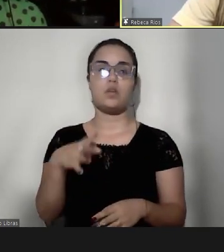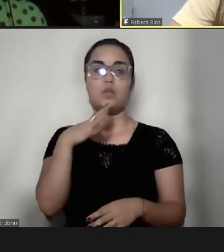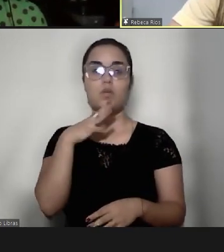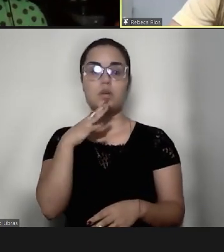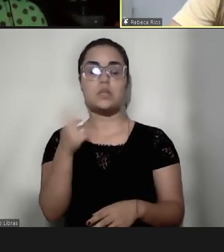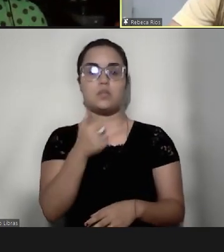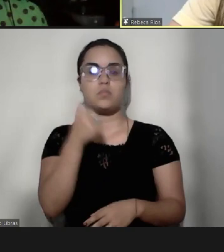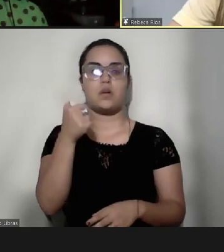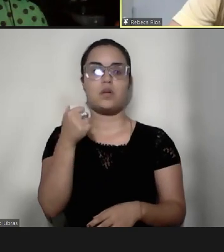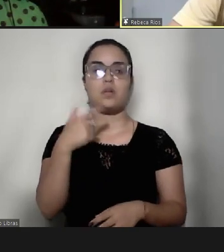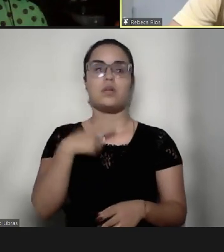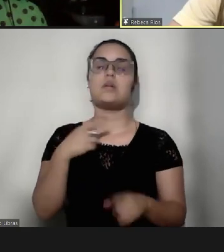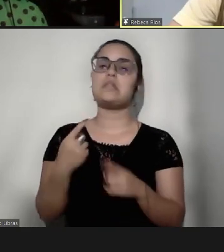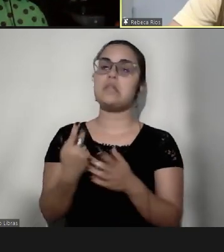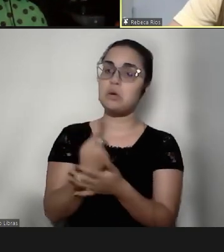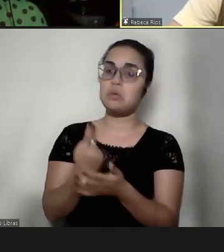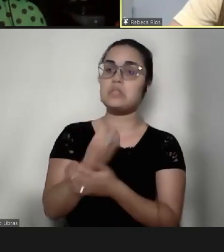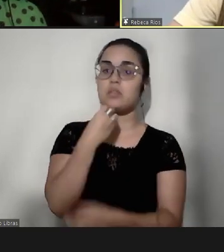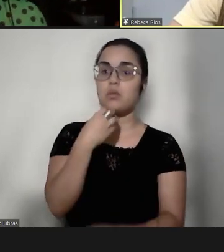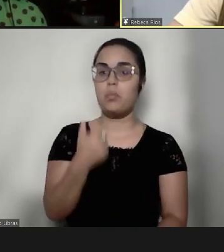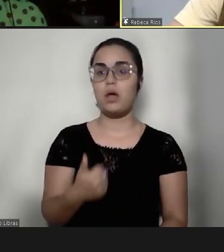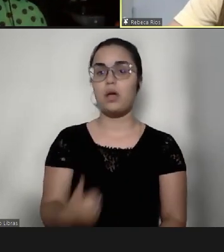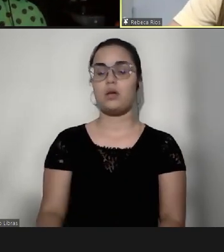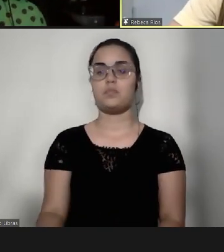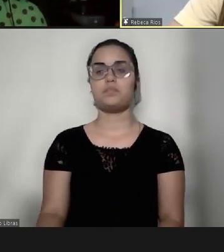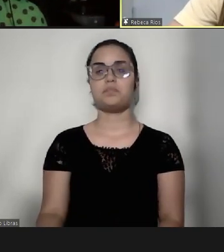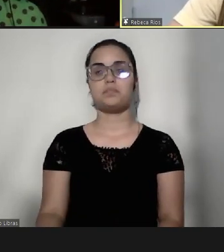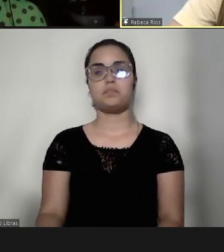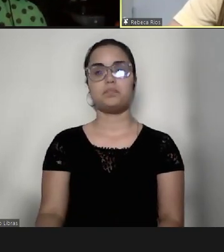mais, e tem funcionado bem, né,